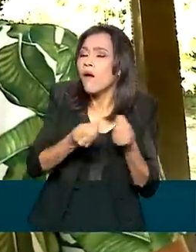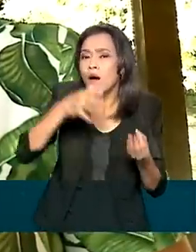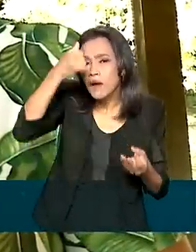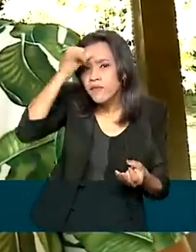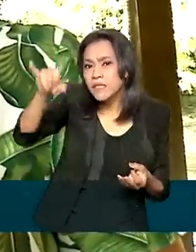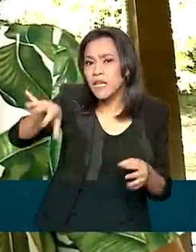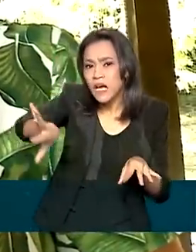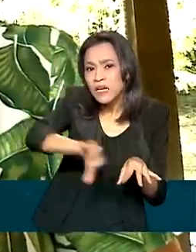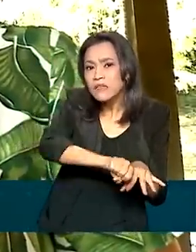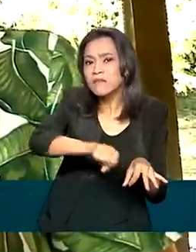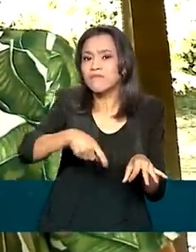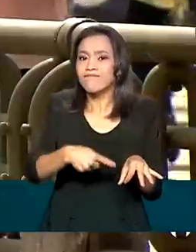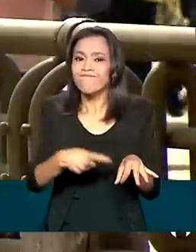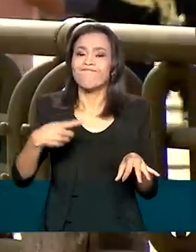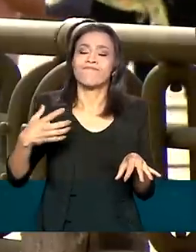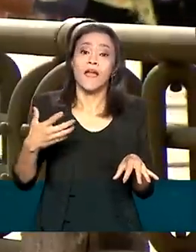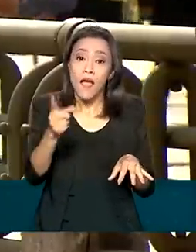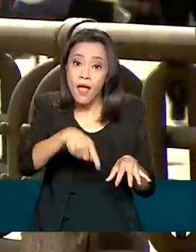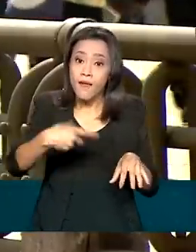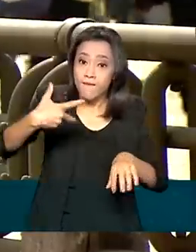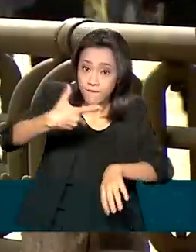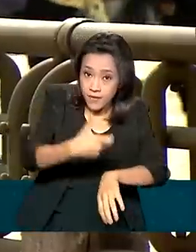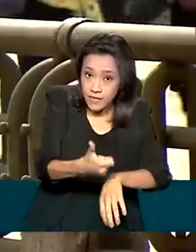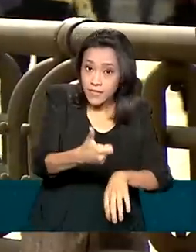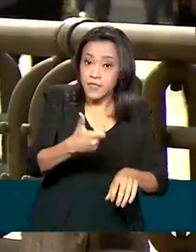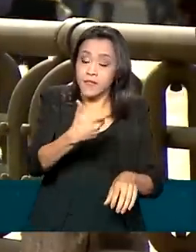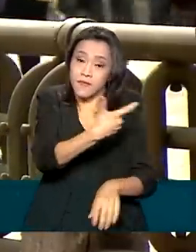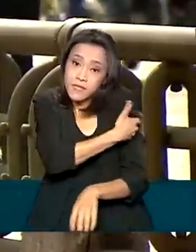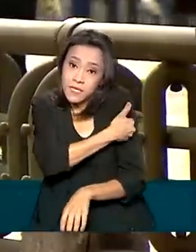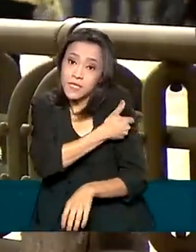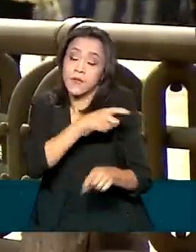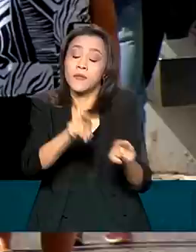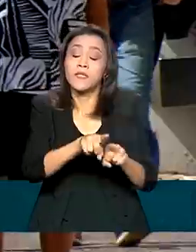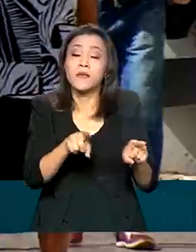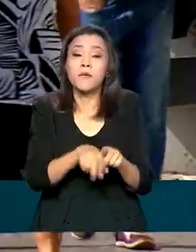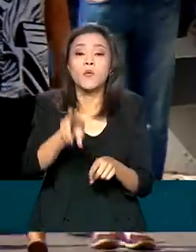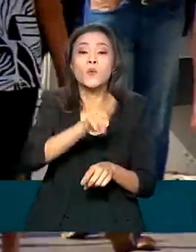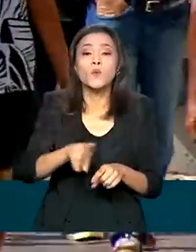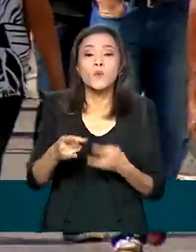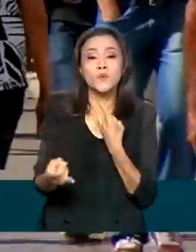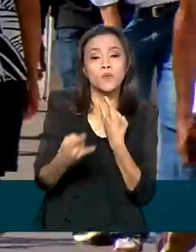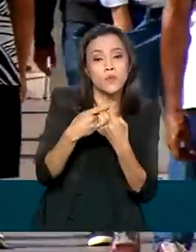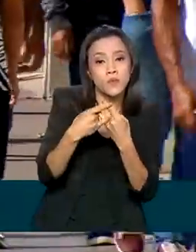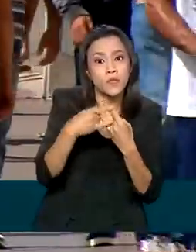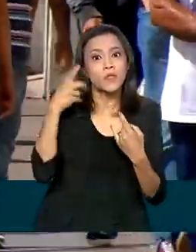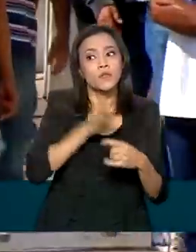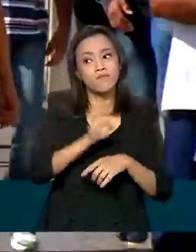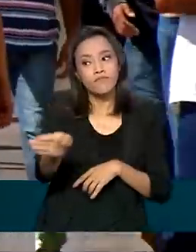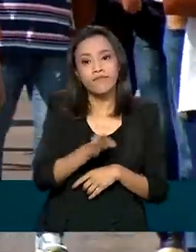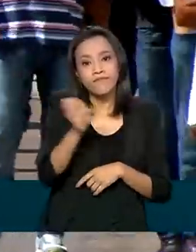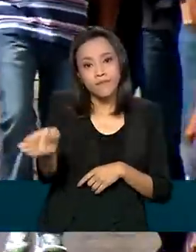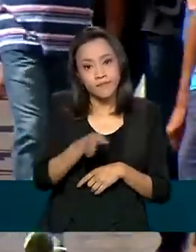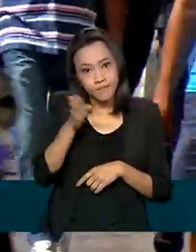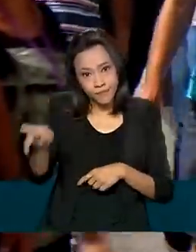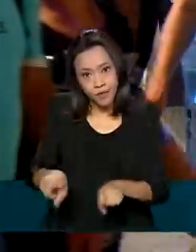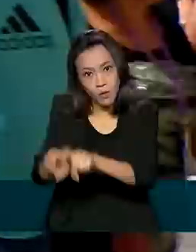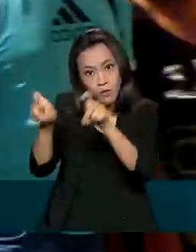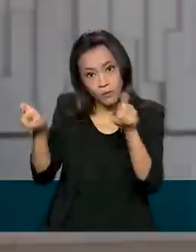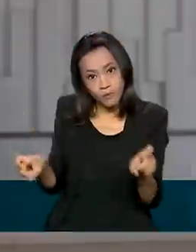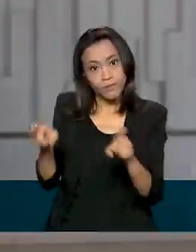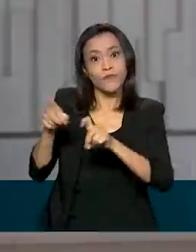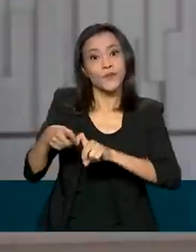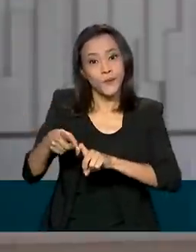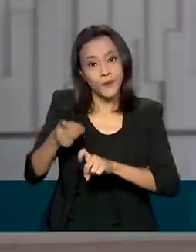infecção são vacinação e o uso regular de preservativo e ir ao ginecologista periodicamente.